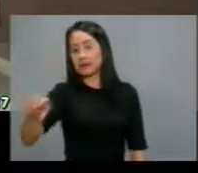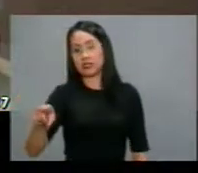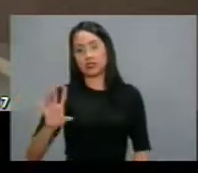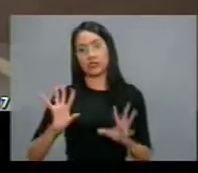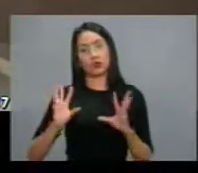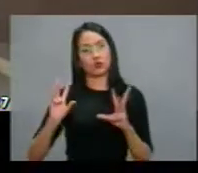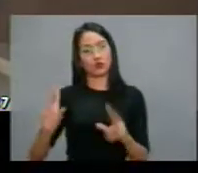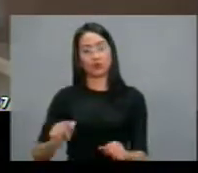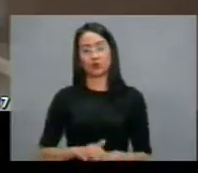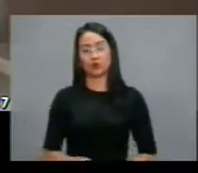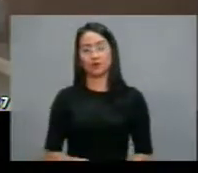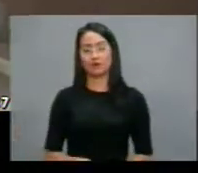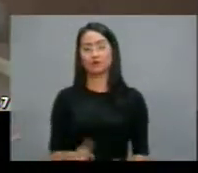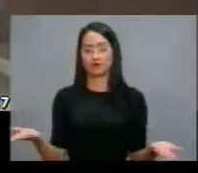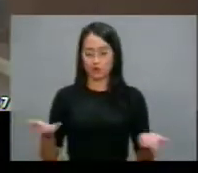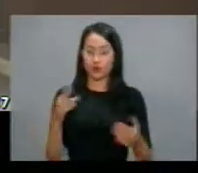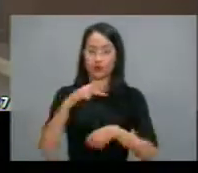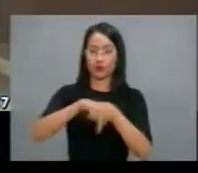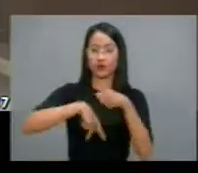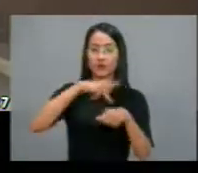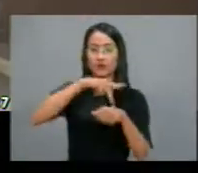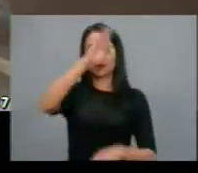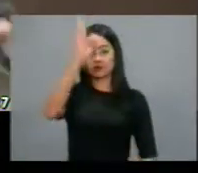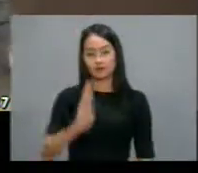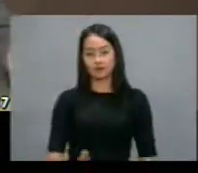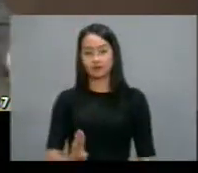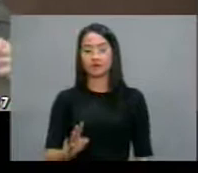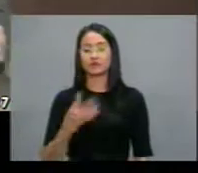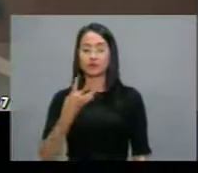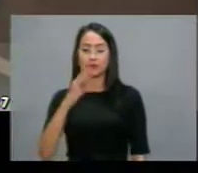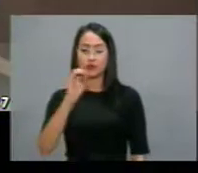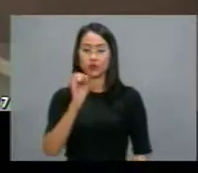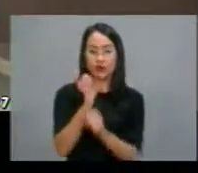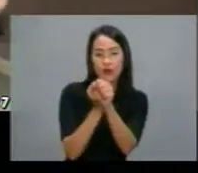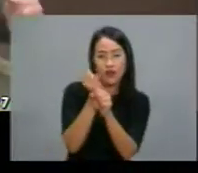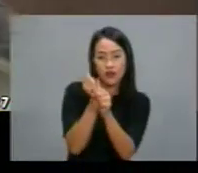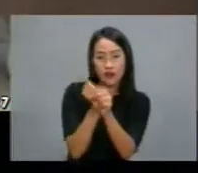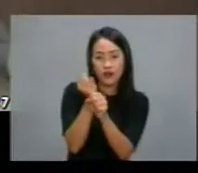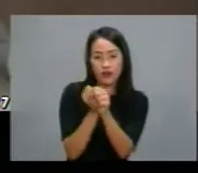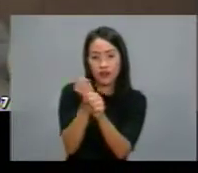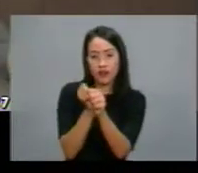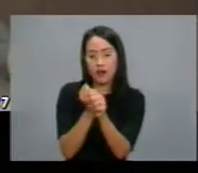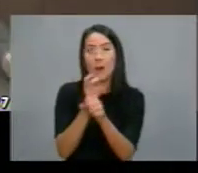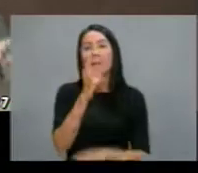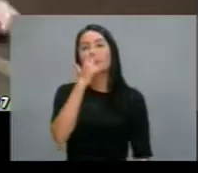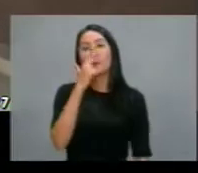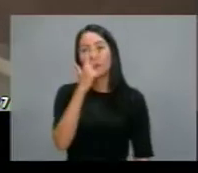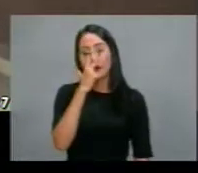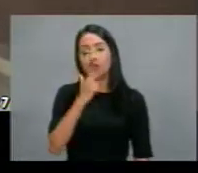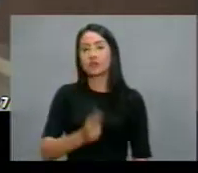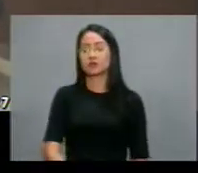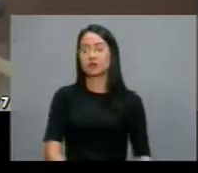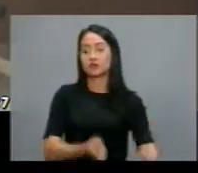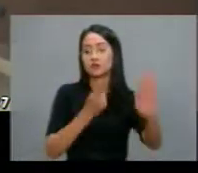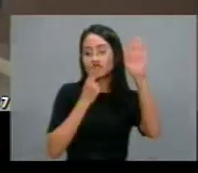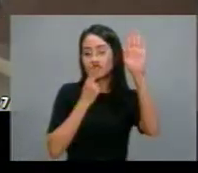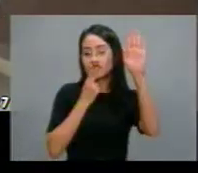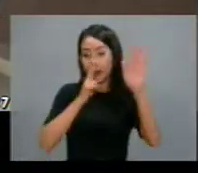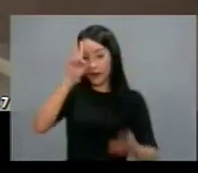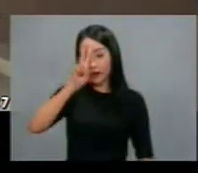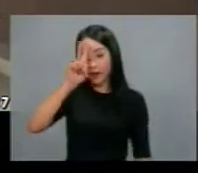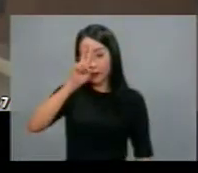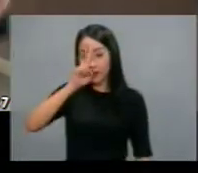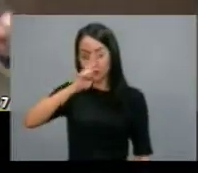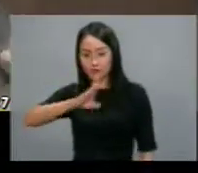Estamos num país que há mais de 40 anos, ainda na ditadura militar, as corporações,